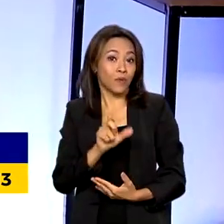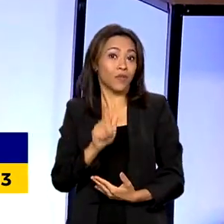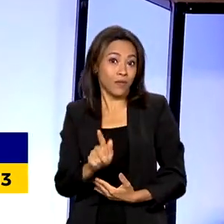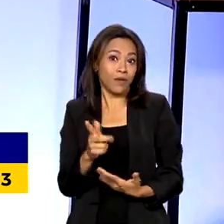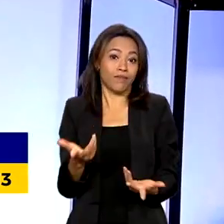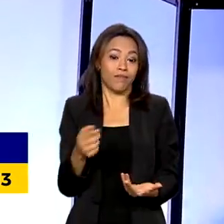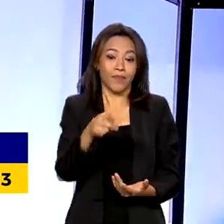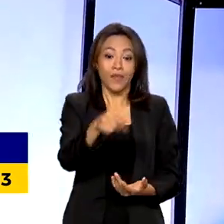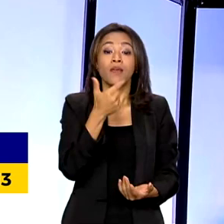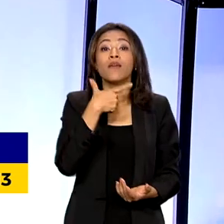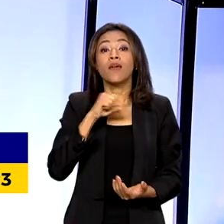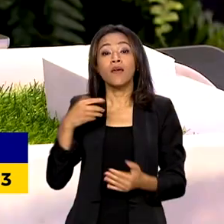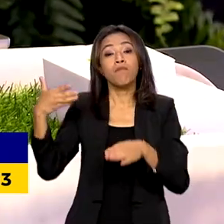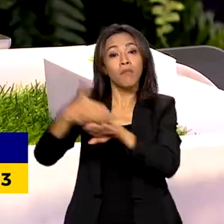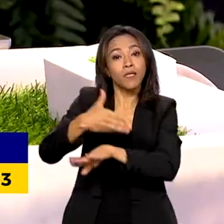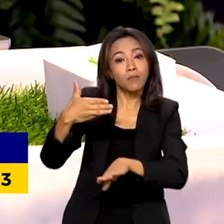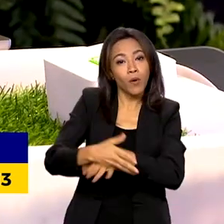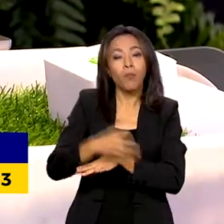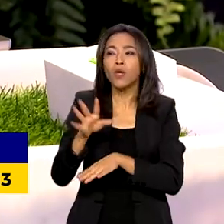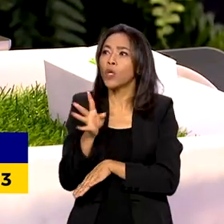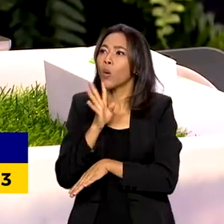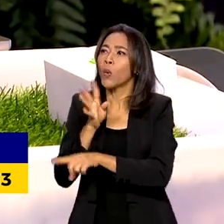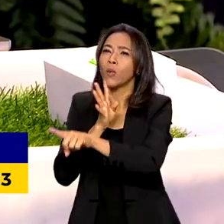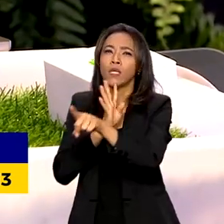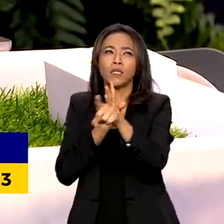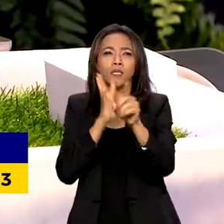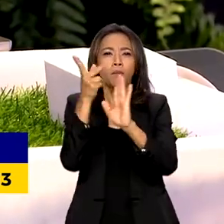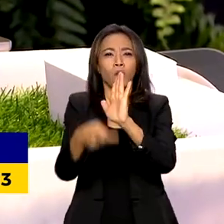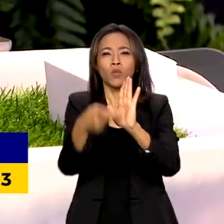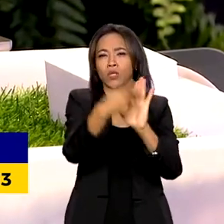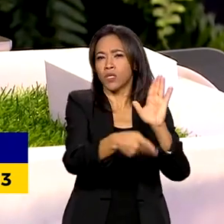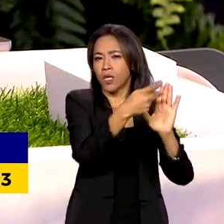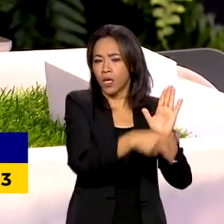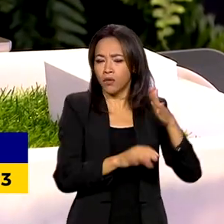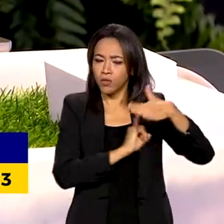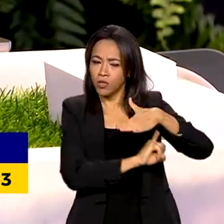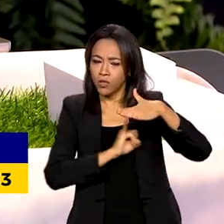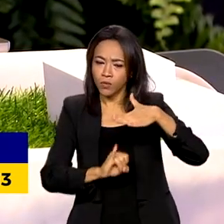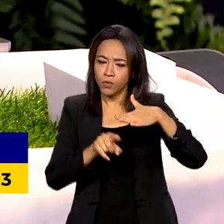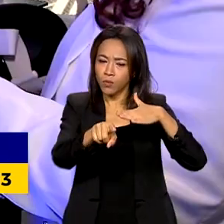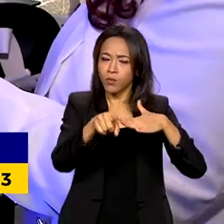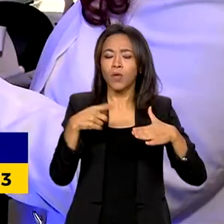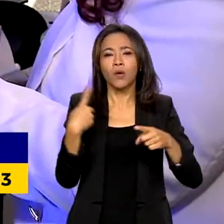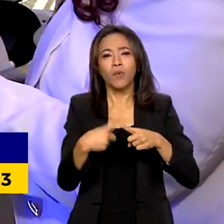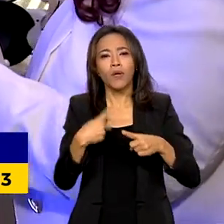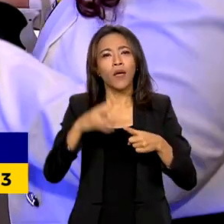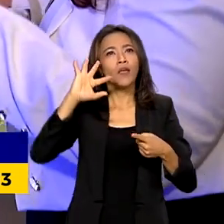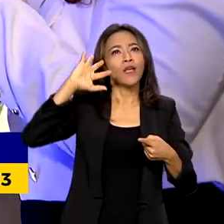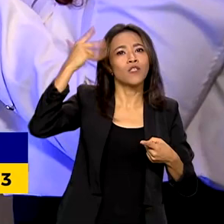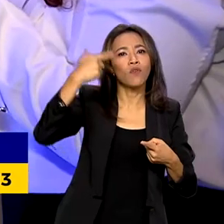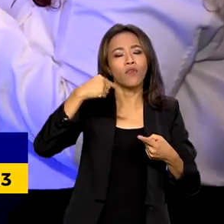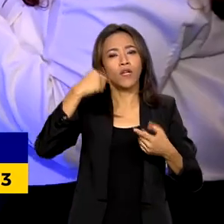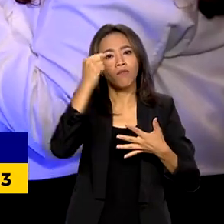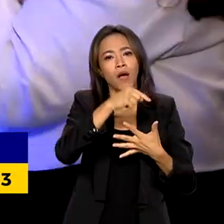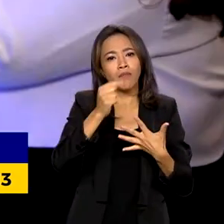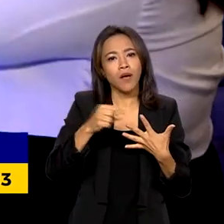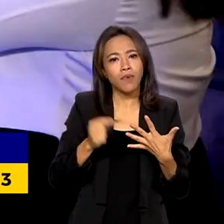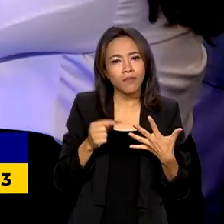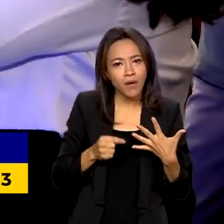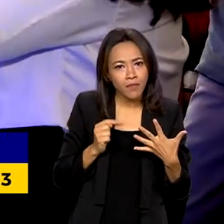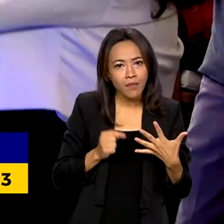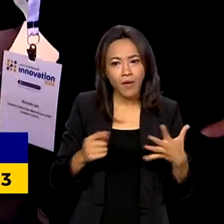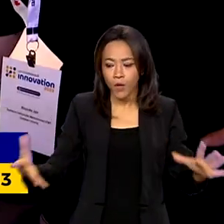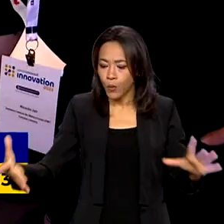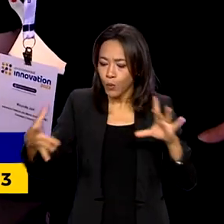pôde conhecer projetos de estudantes de institutos federais premiados por desenvolverem soluções que alinham conectividade e